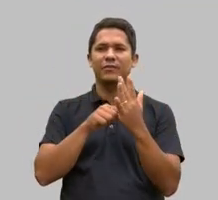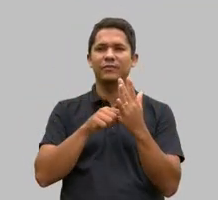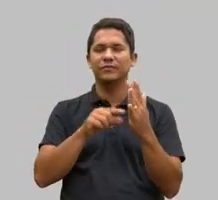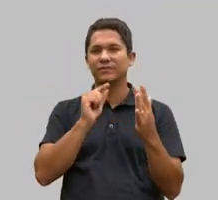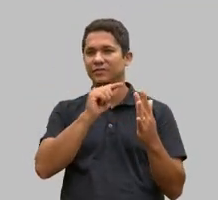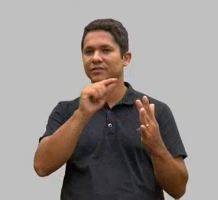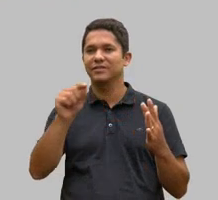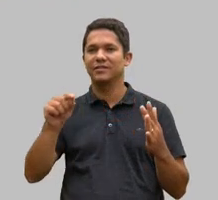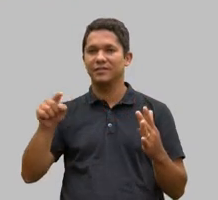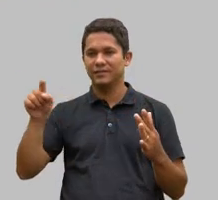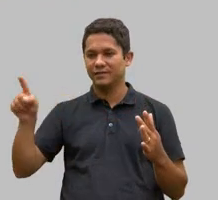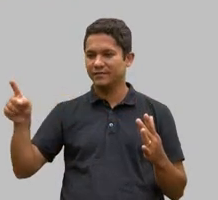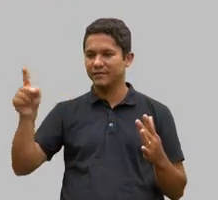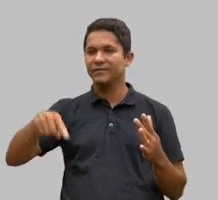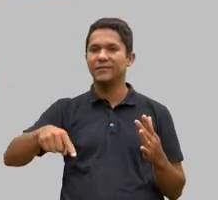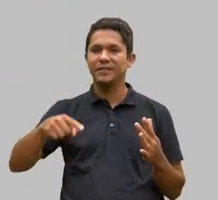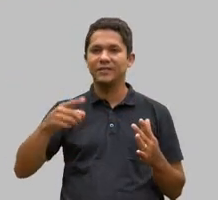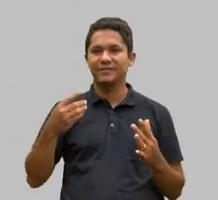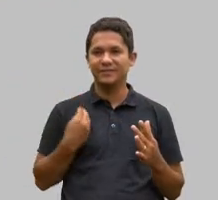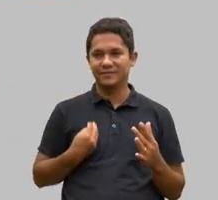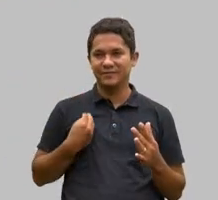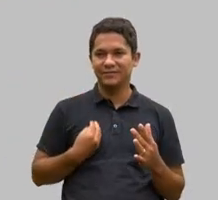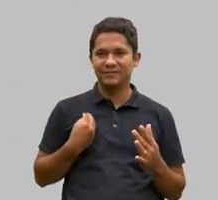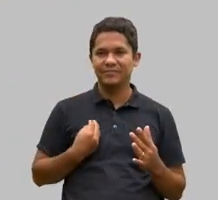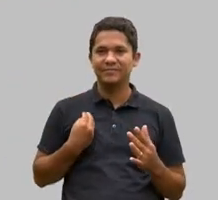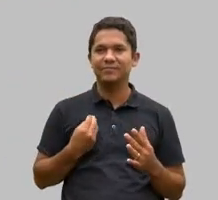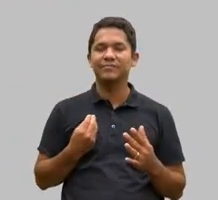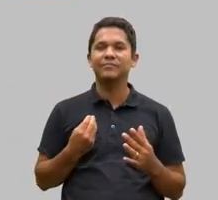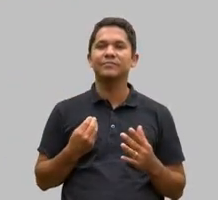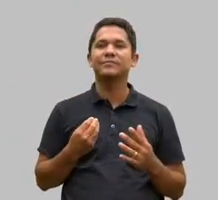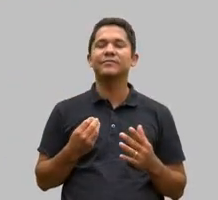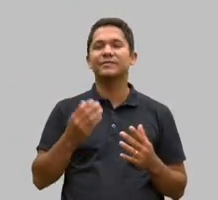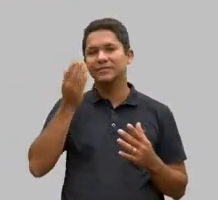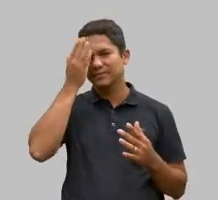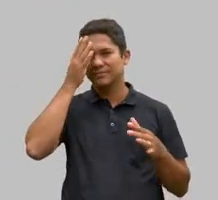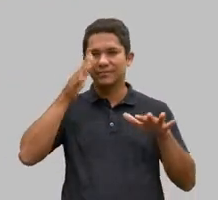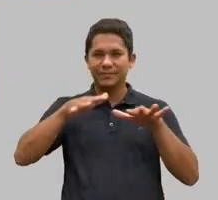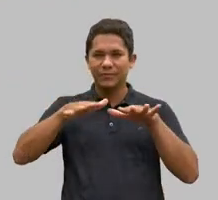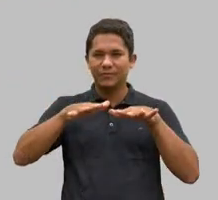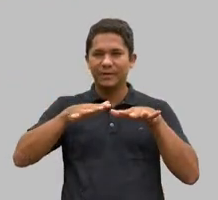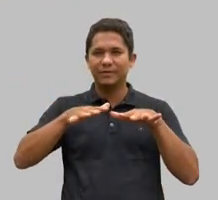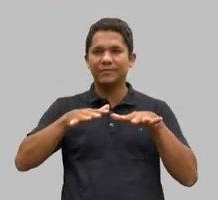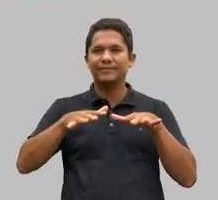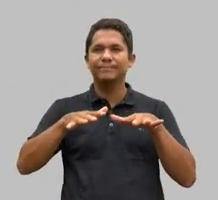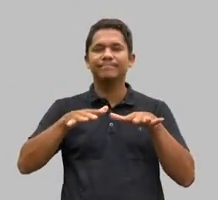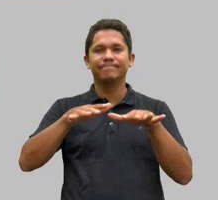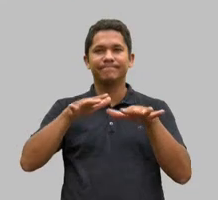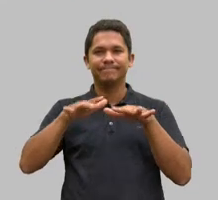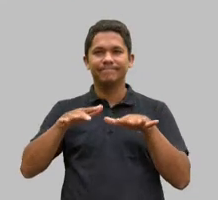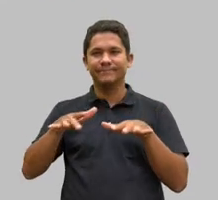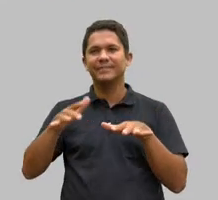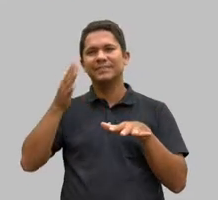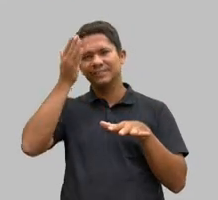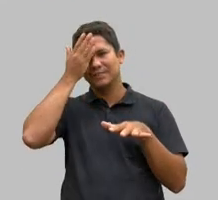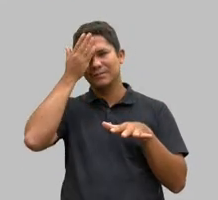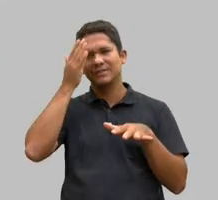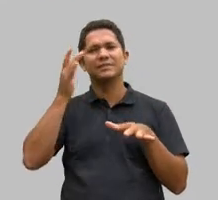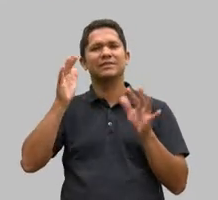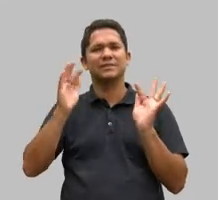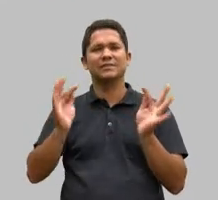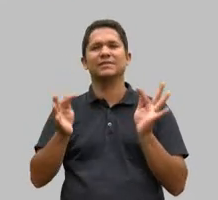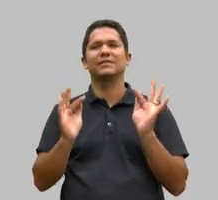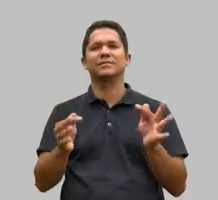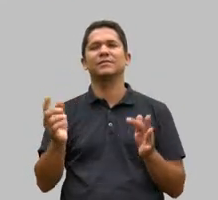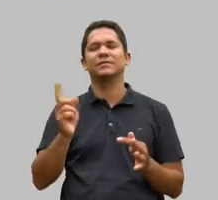parte do movimento em prol da pessoa com deficiência, não é algo simples, não é algo fácil de ser